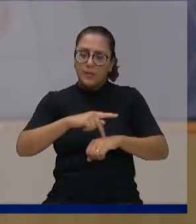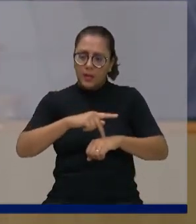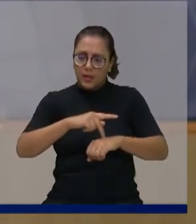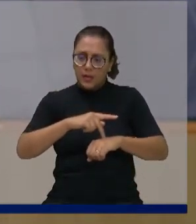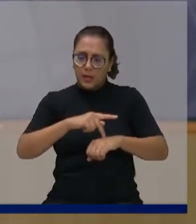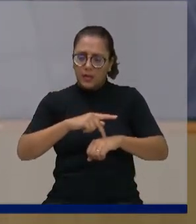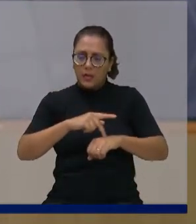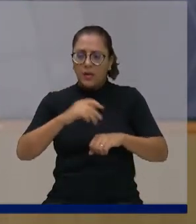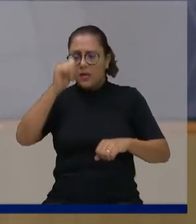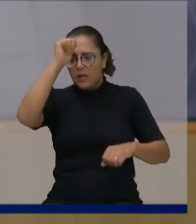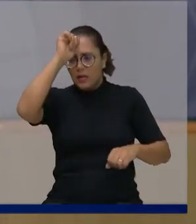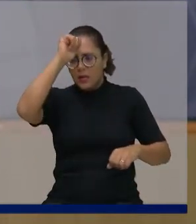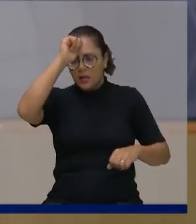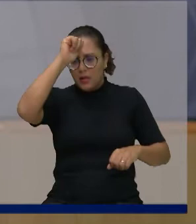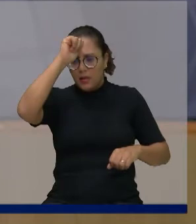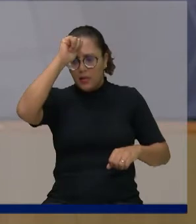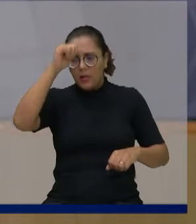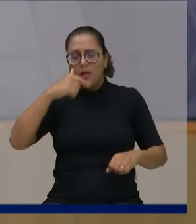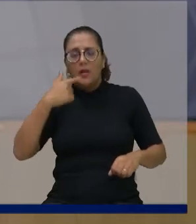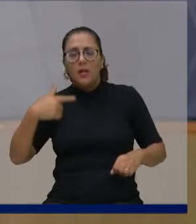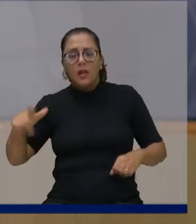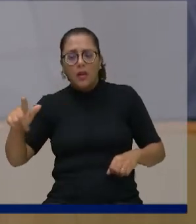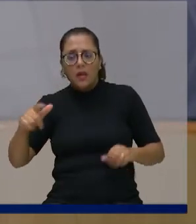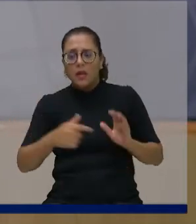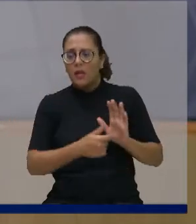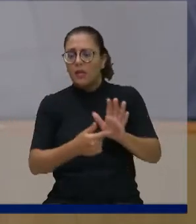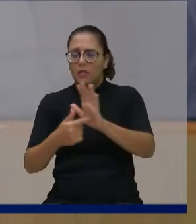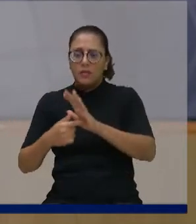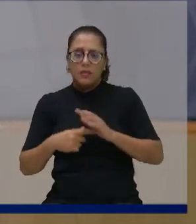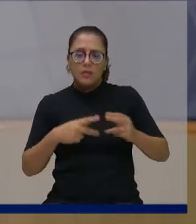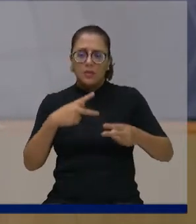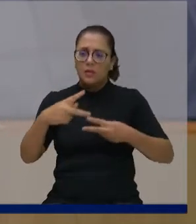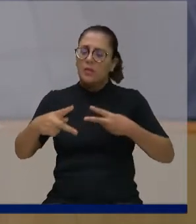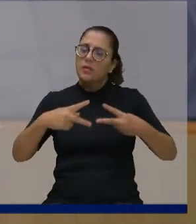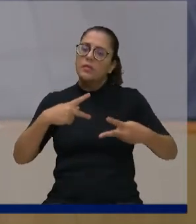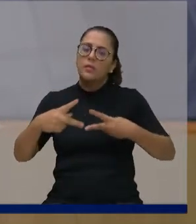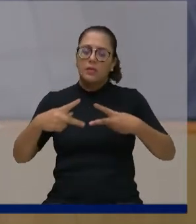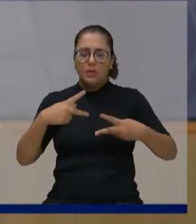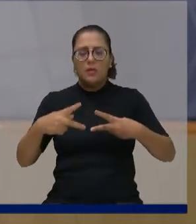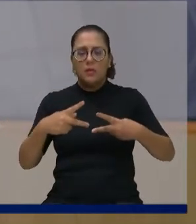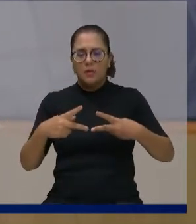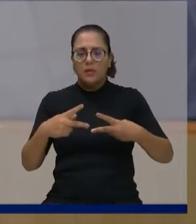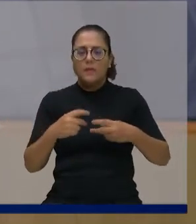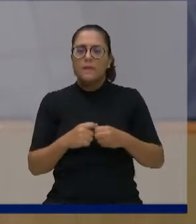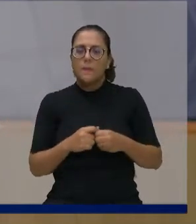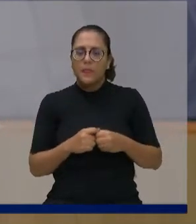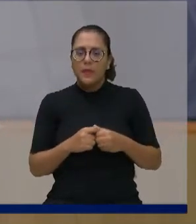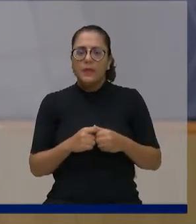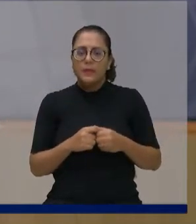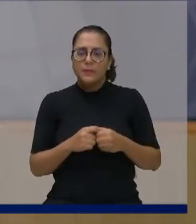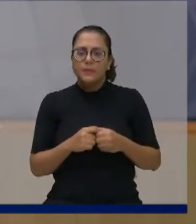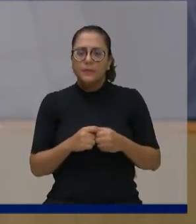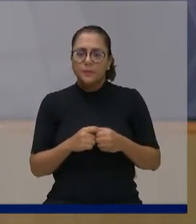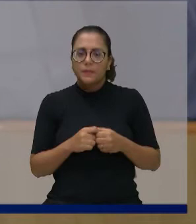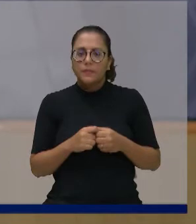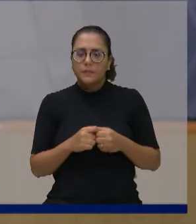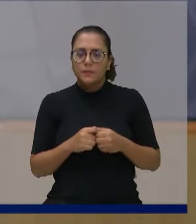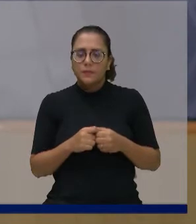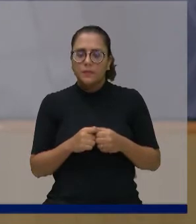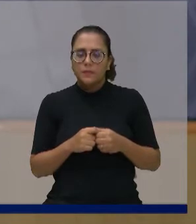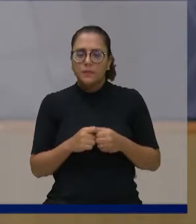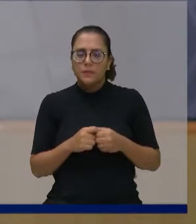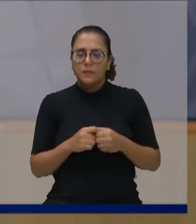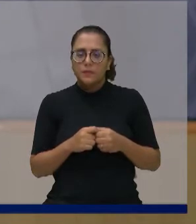ambientais, olha quanta coisa boa vai fazer esses satélites, imagens para os nossos cientistas.